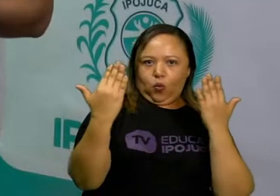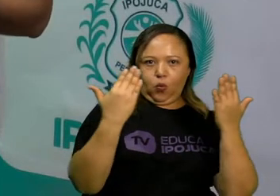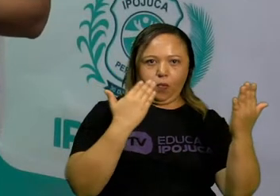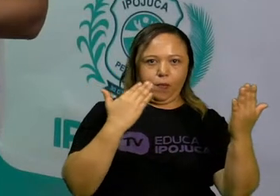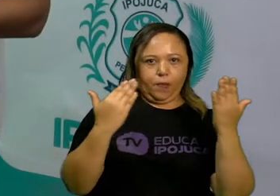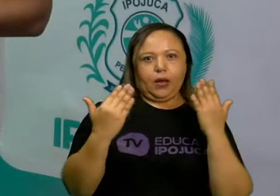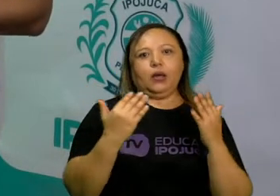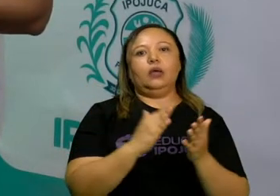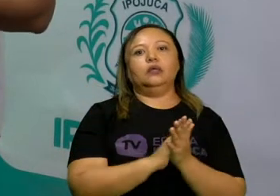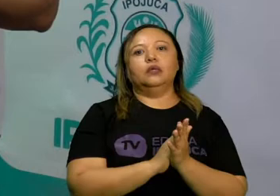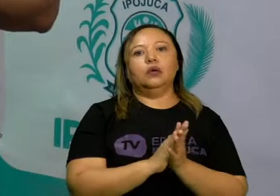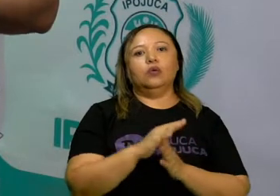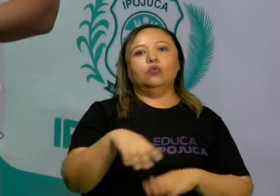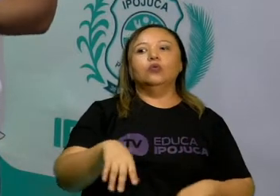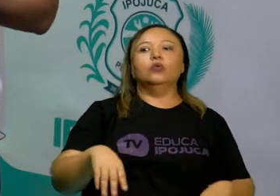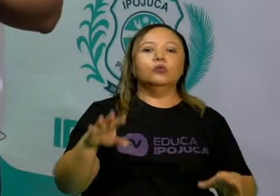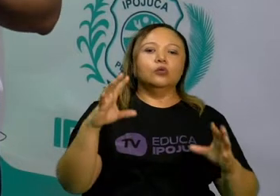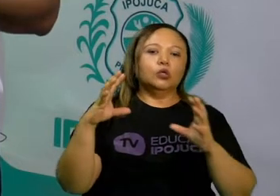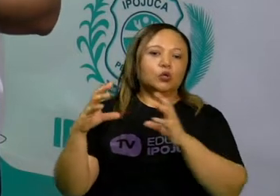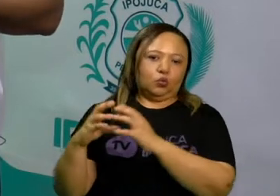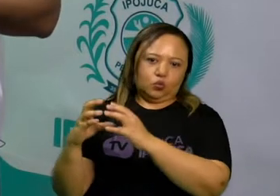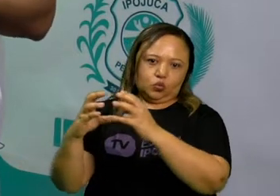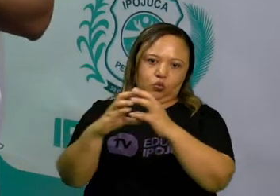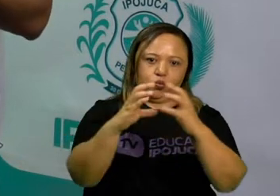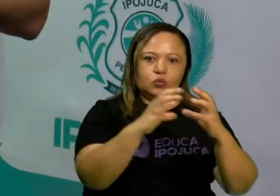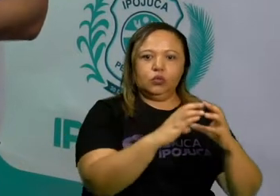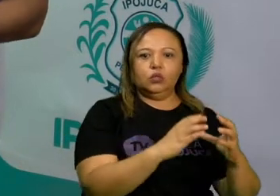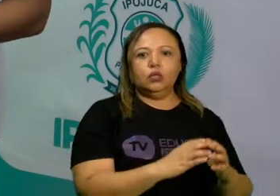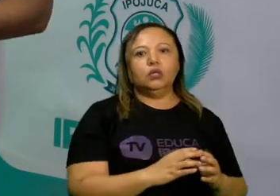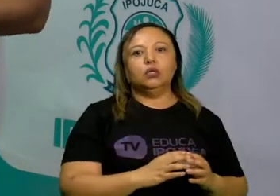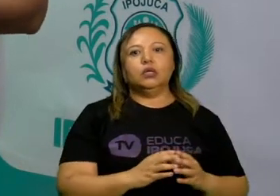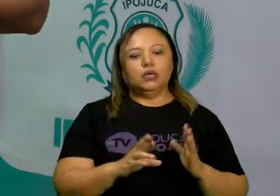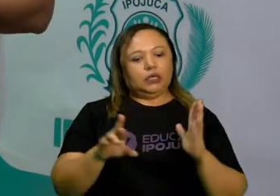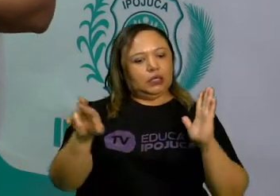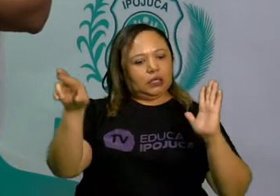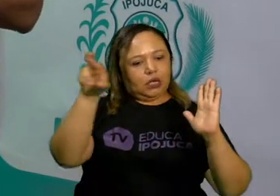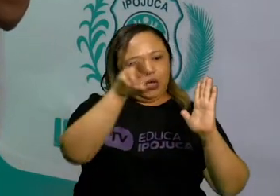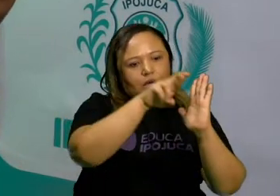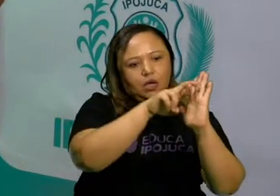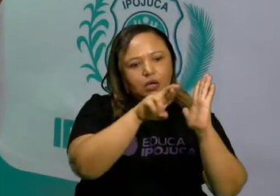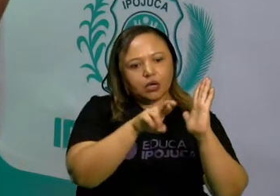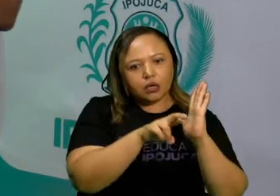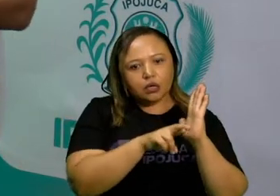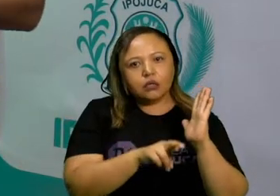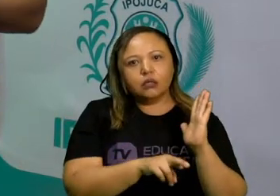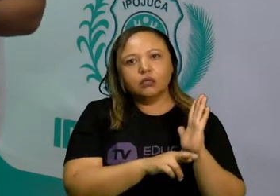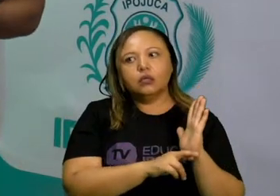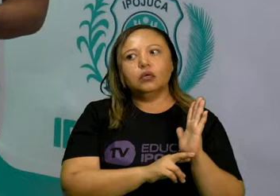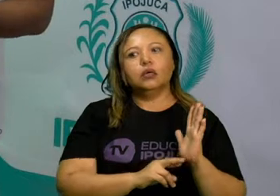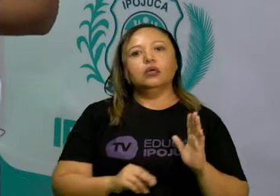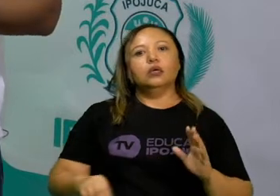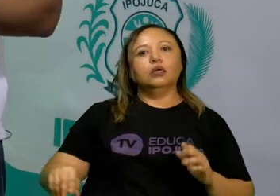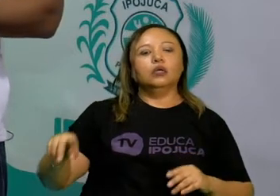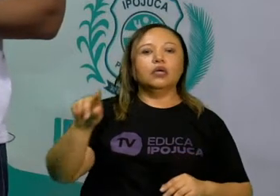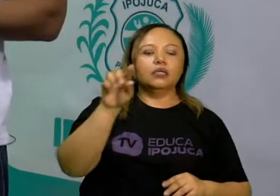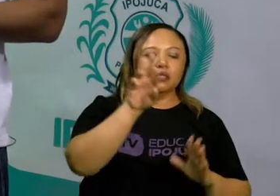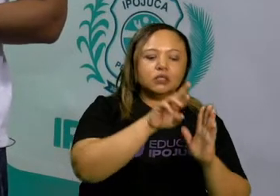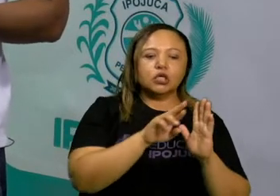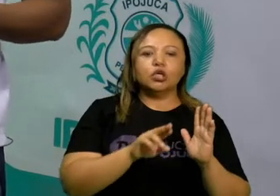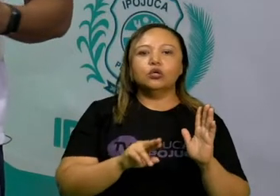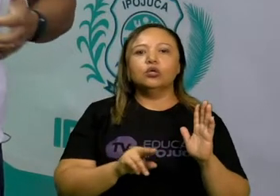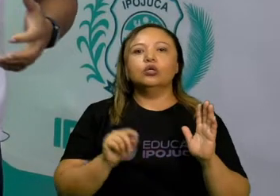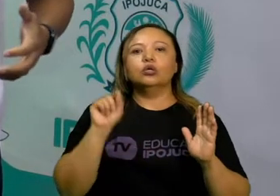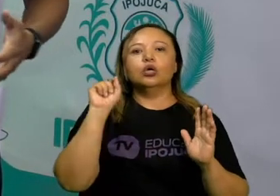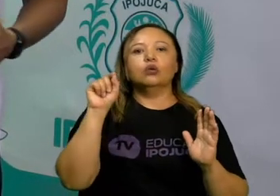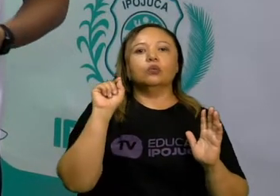indivíduos ou grupos e ele é regido por um conjunto de regras que são institucionalizadas. Essas regras,